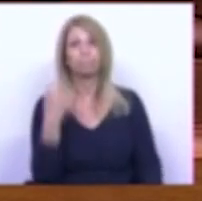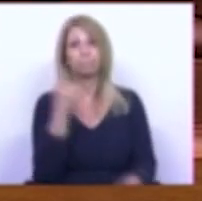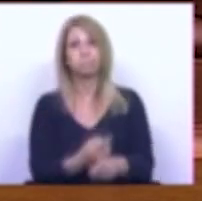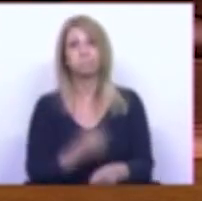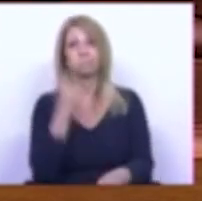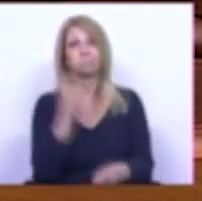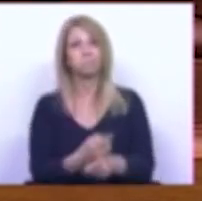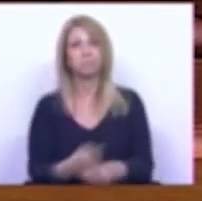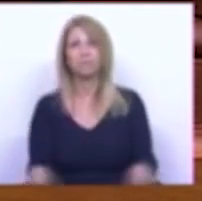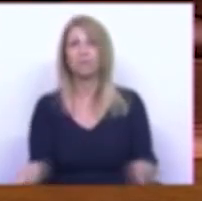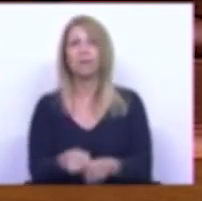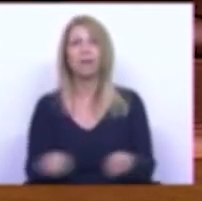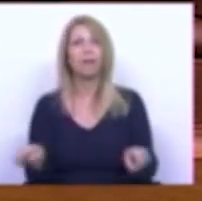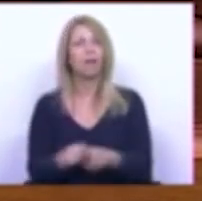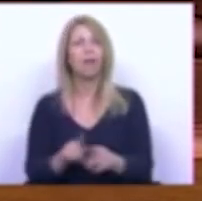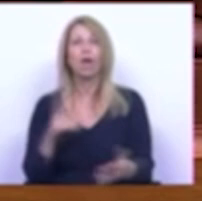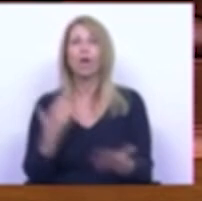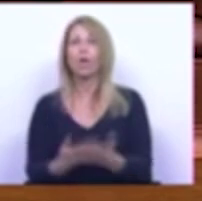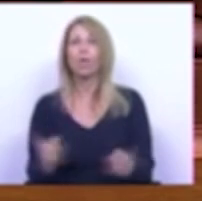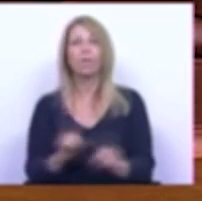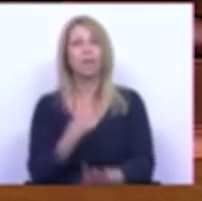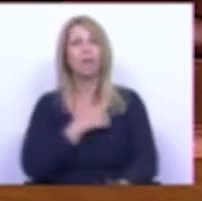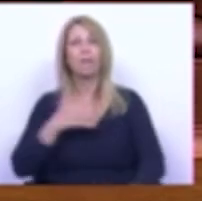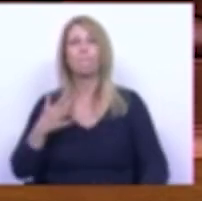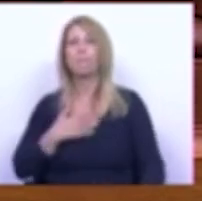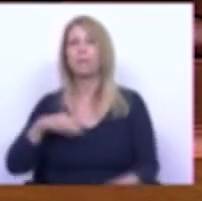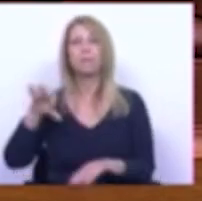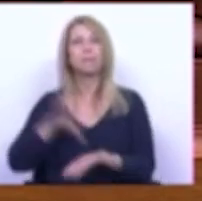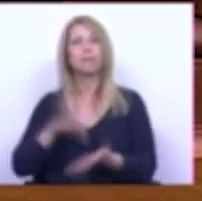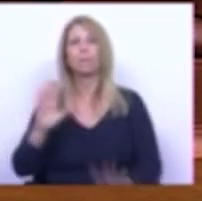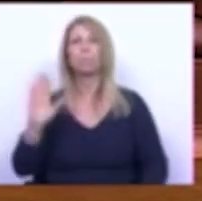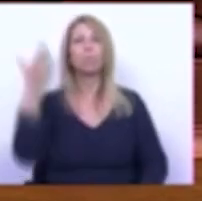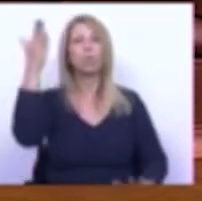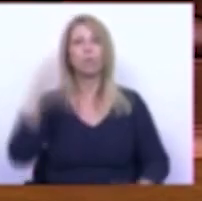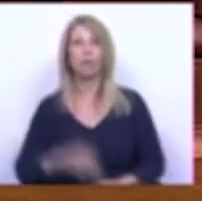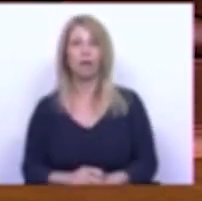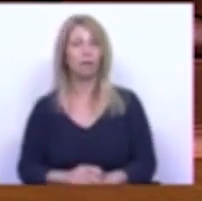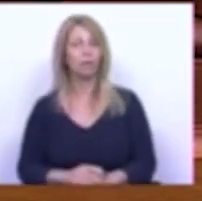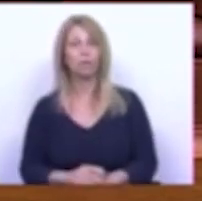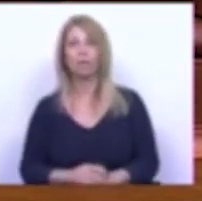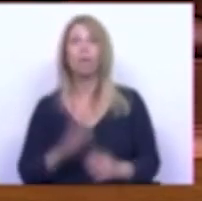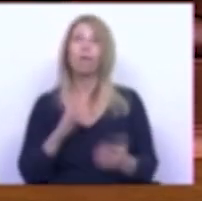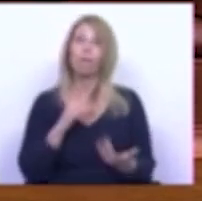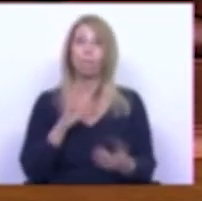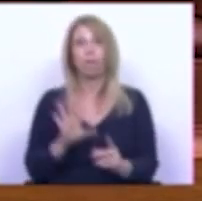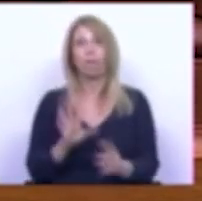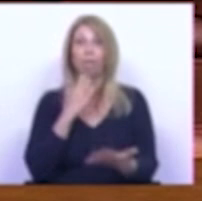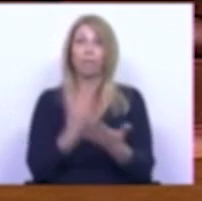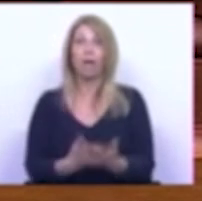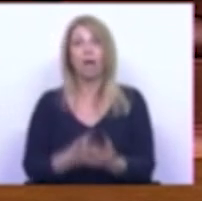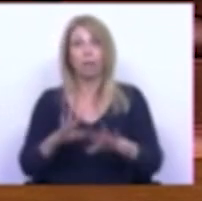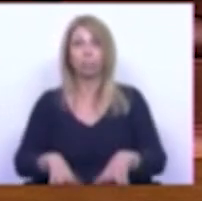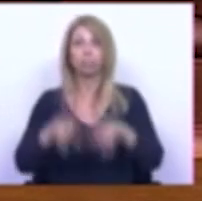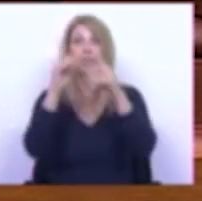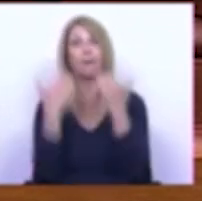Não coloca as empresas no centro das prioridades de modo a conseguirmos mais crescimento e mais